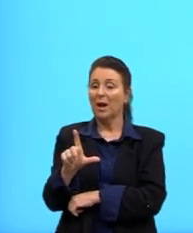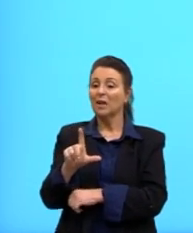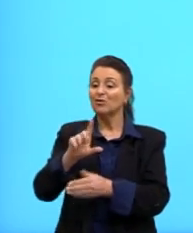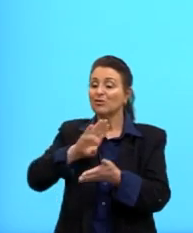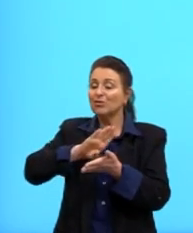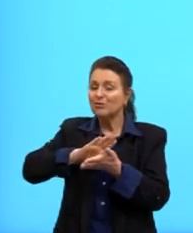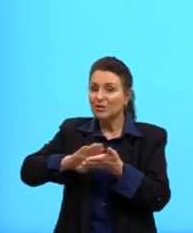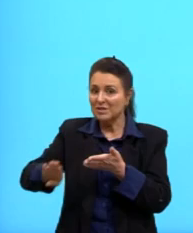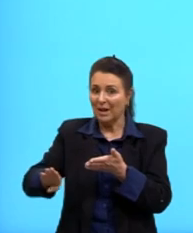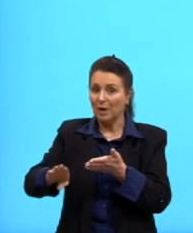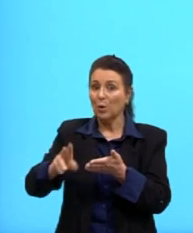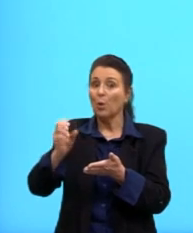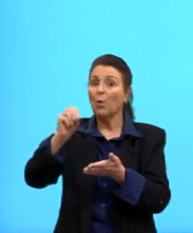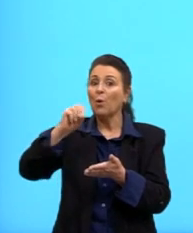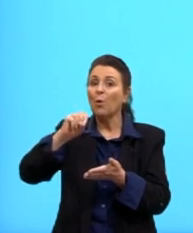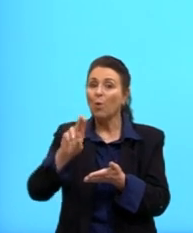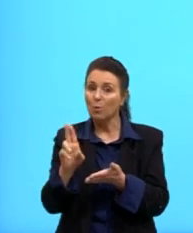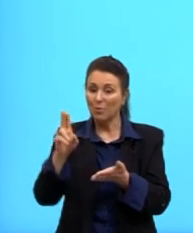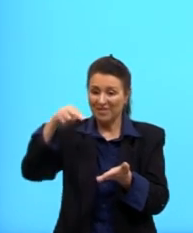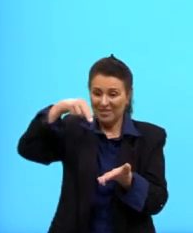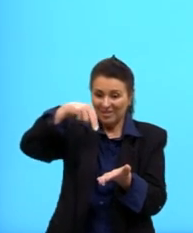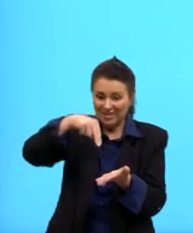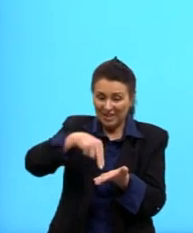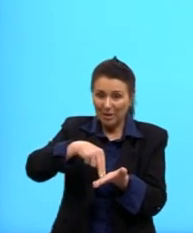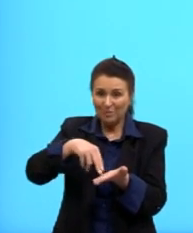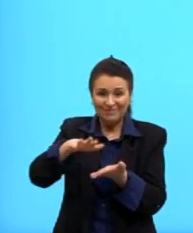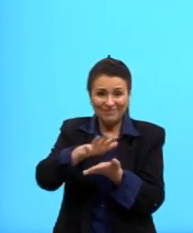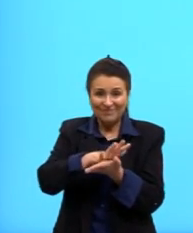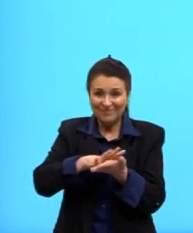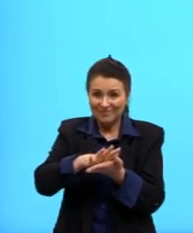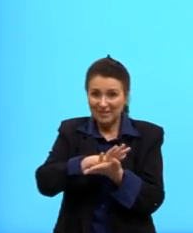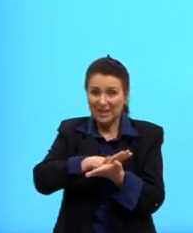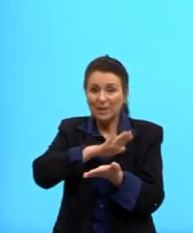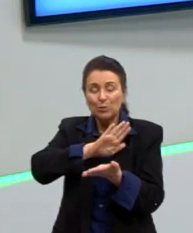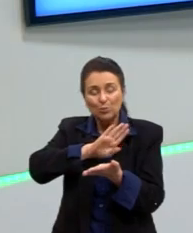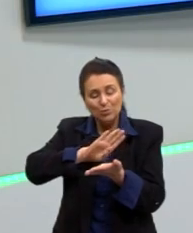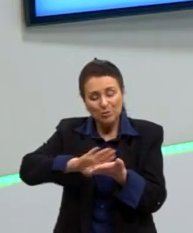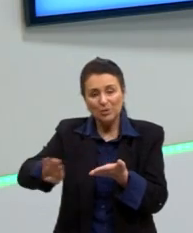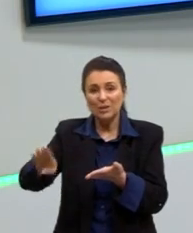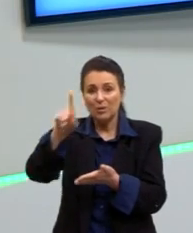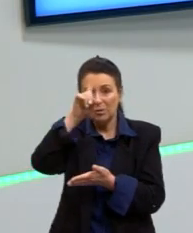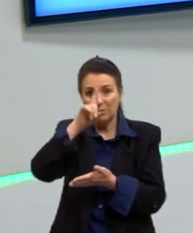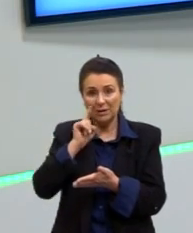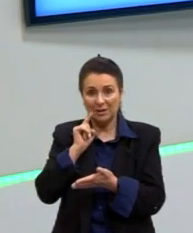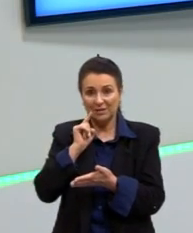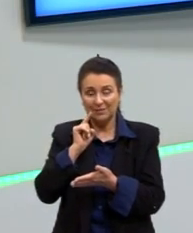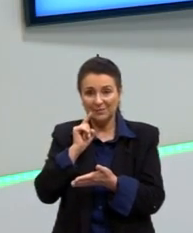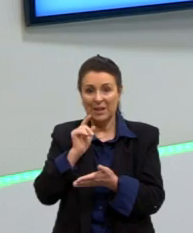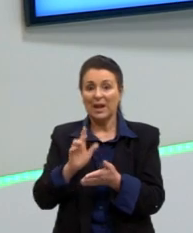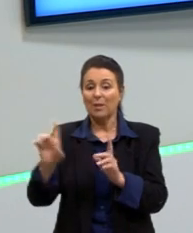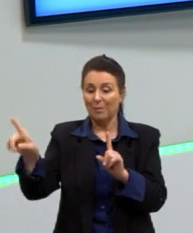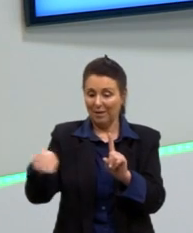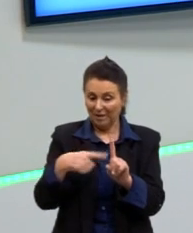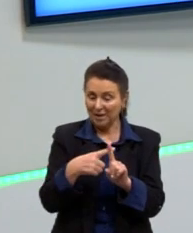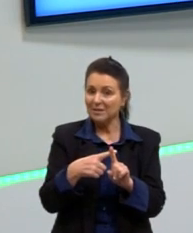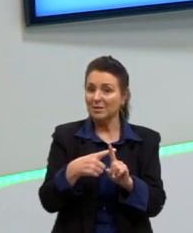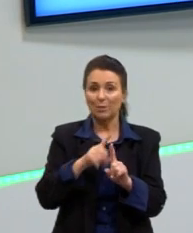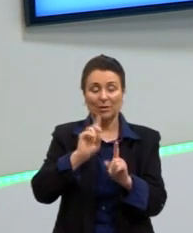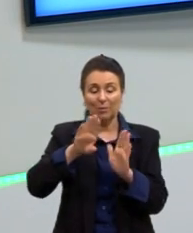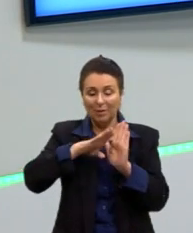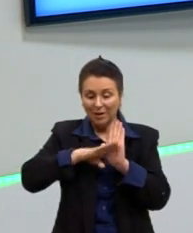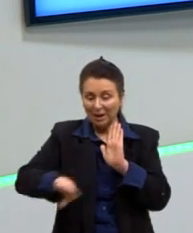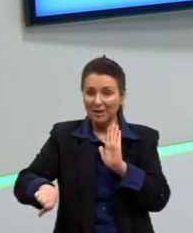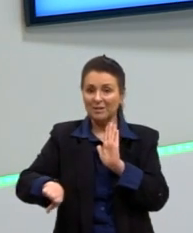neutralizar esse cabelo, para remover o amarelo. Mas não é uma remoção, é uma adição de cor